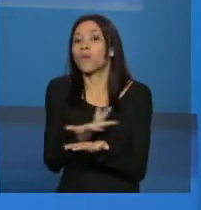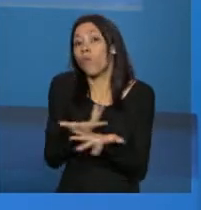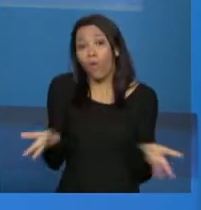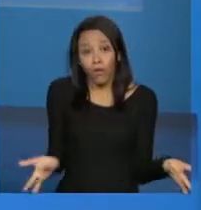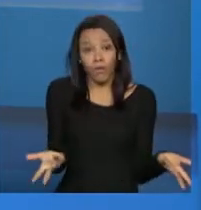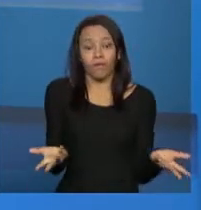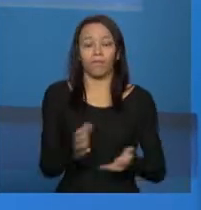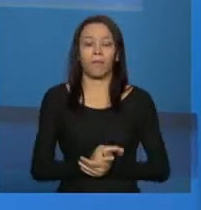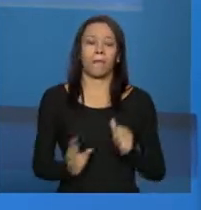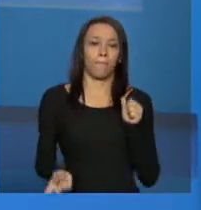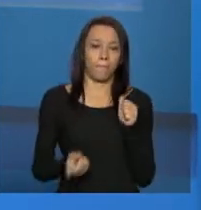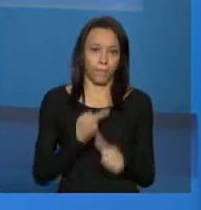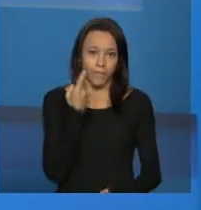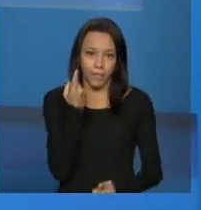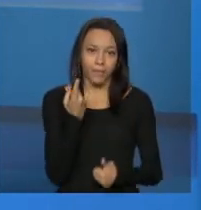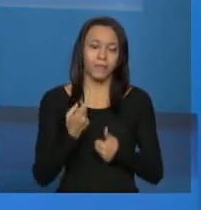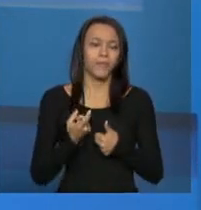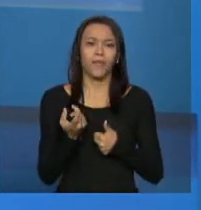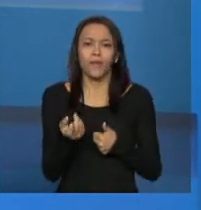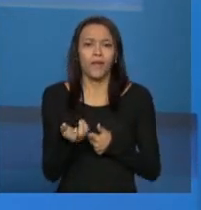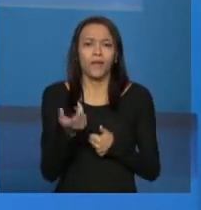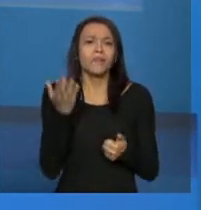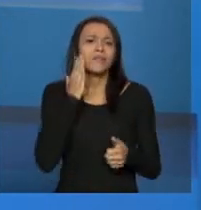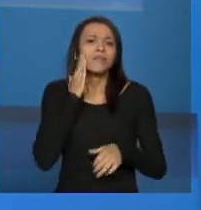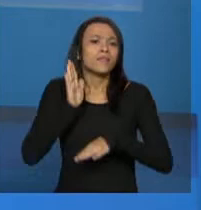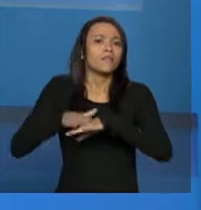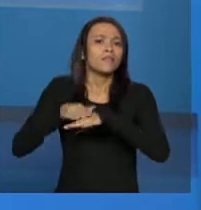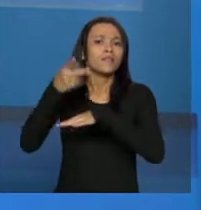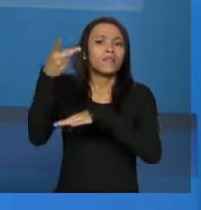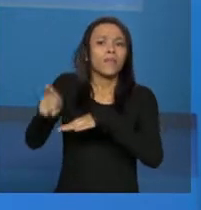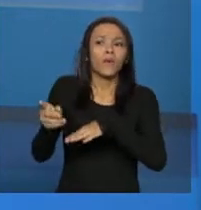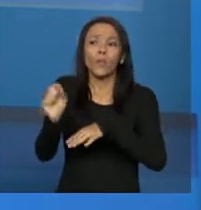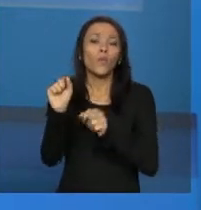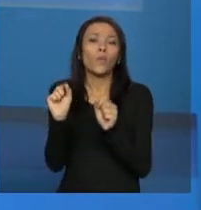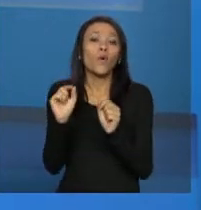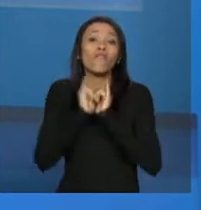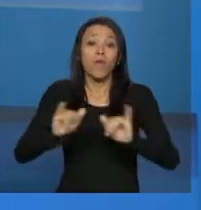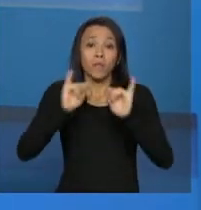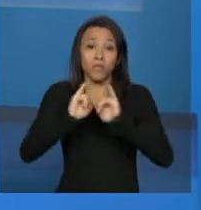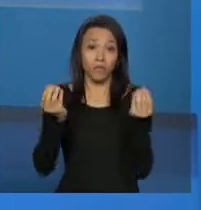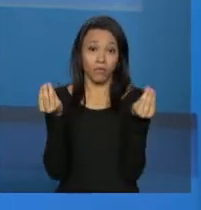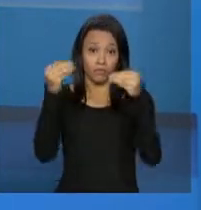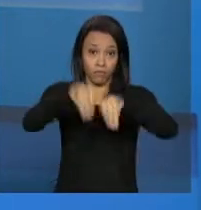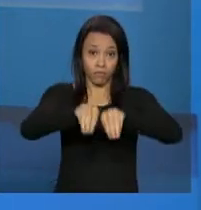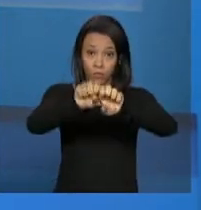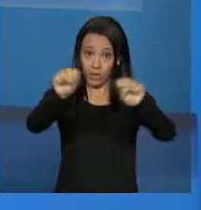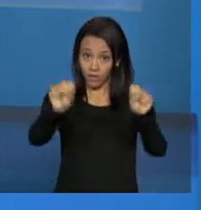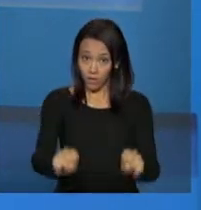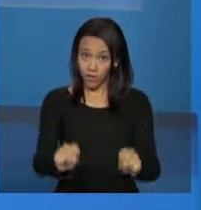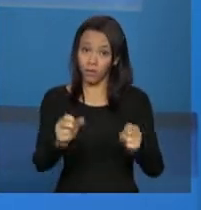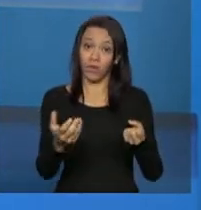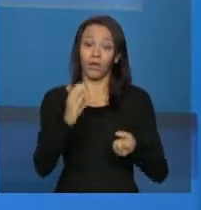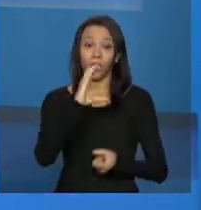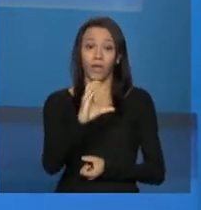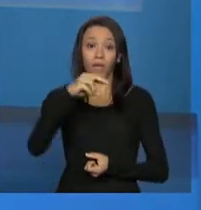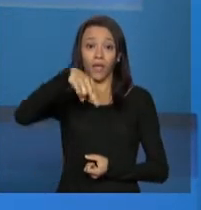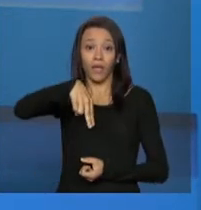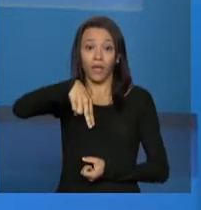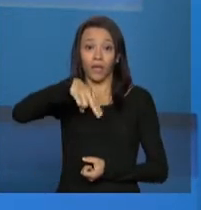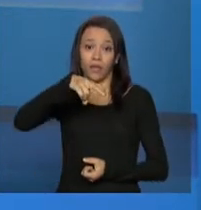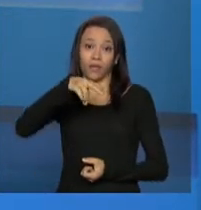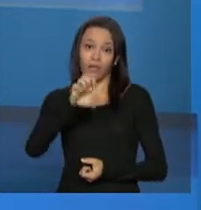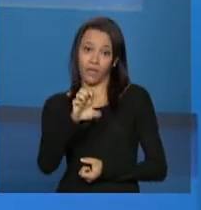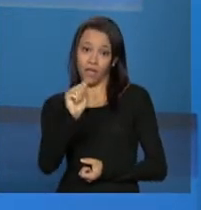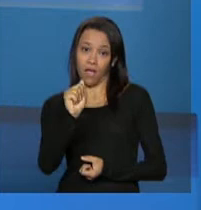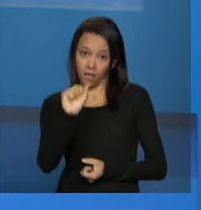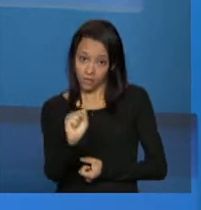passo seria conferir qual é a base que ele tem no sistema. O Quineias já traz uma base inicial,